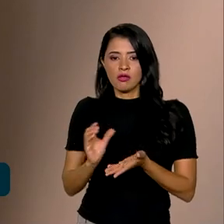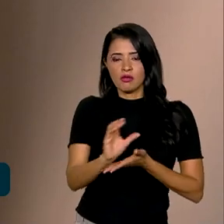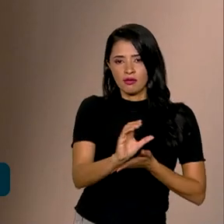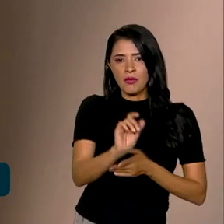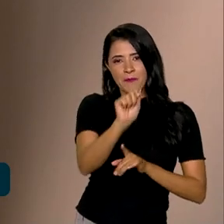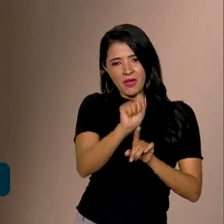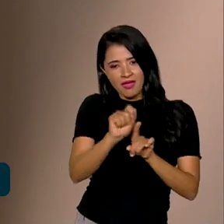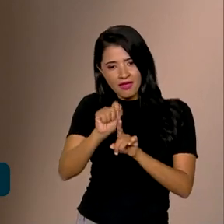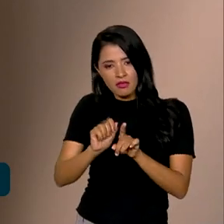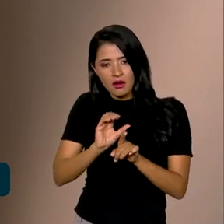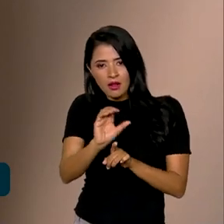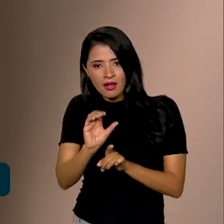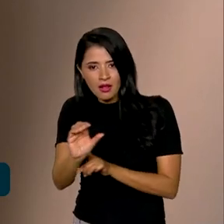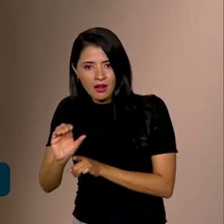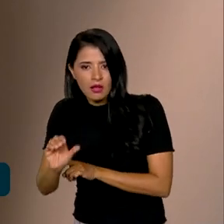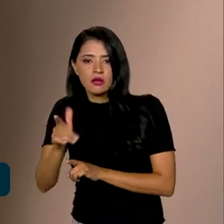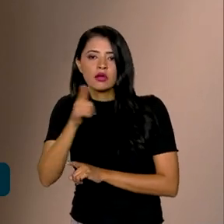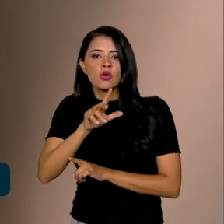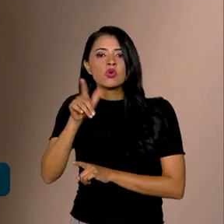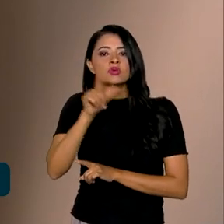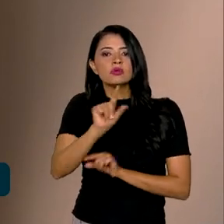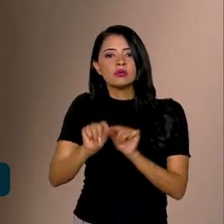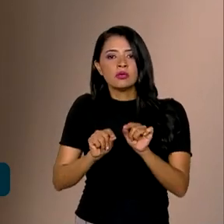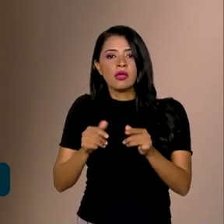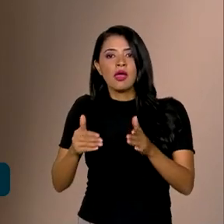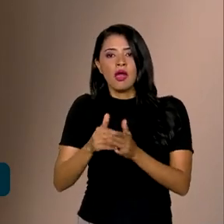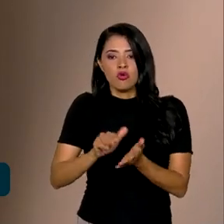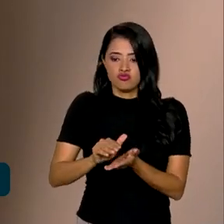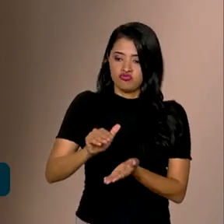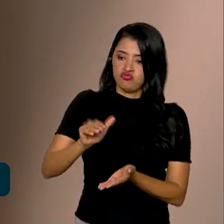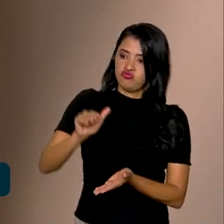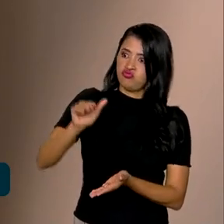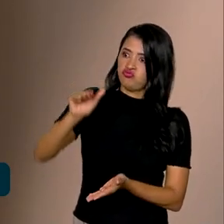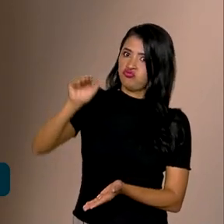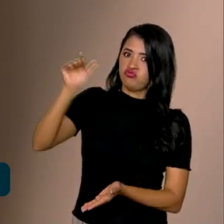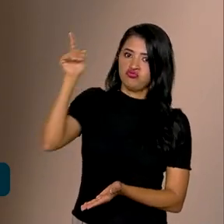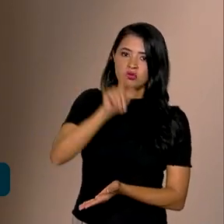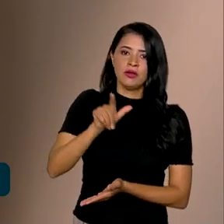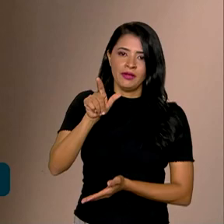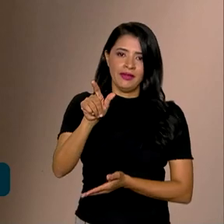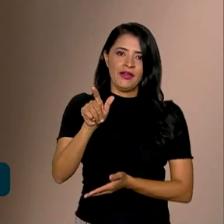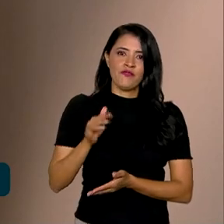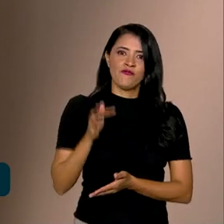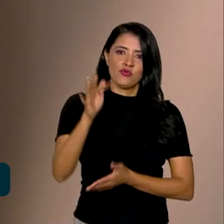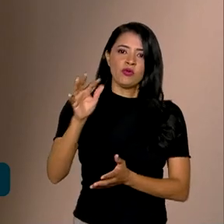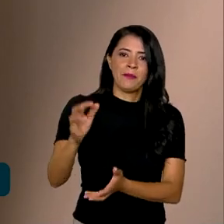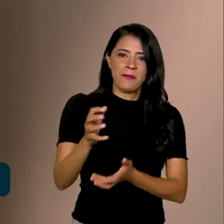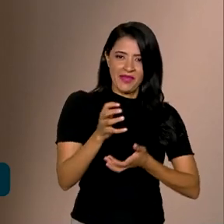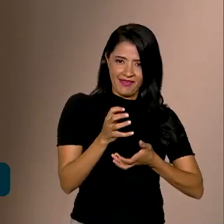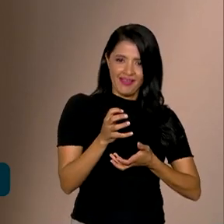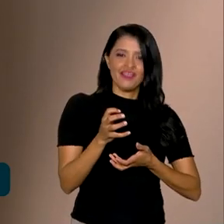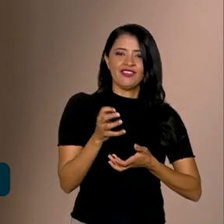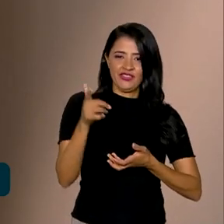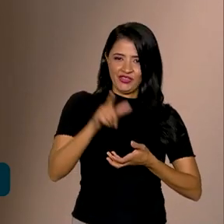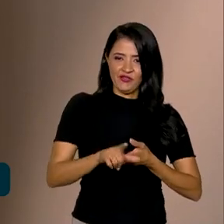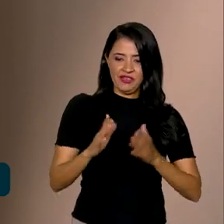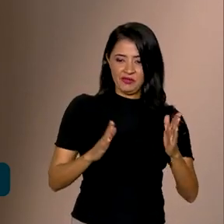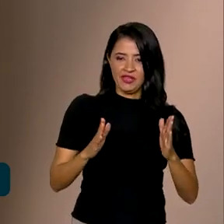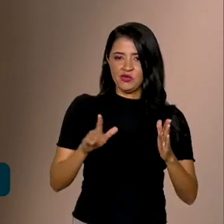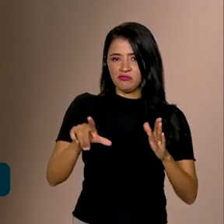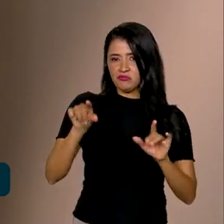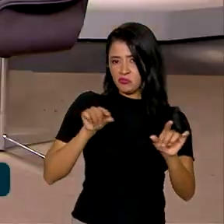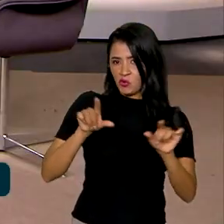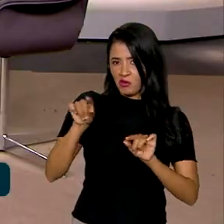mensal que vai conseguir chegar naquele montante de recursos para que ele possa resgatar, depois do período que ele